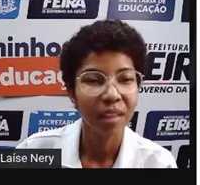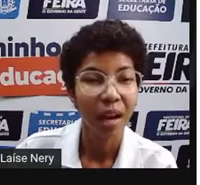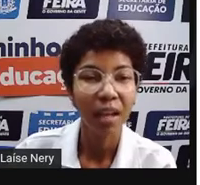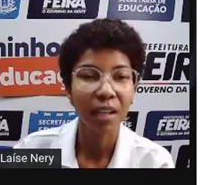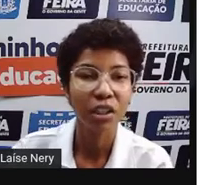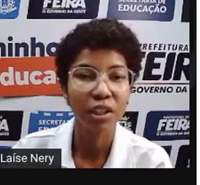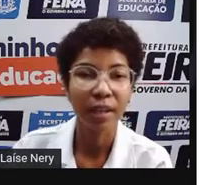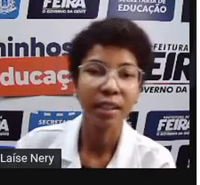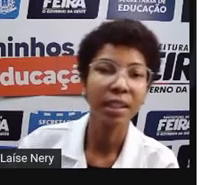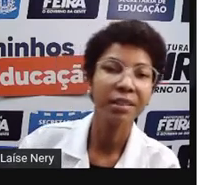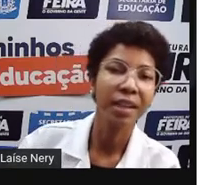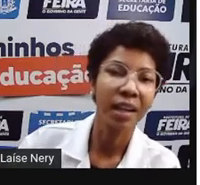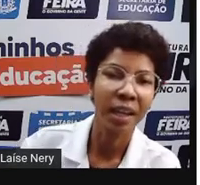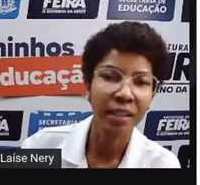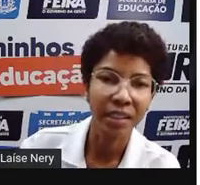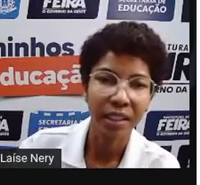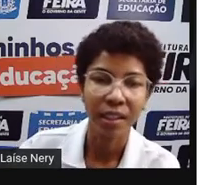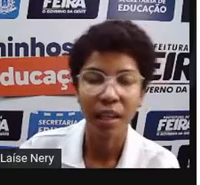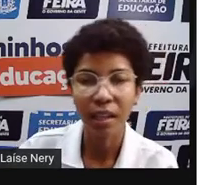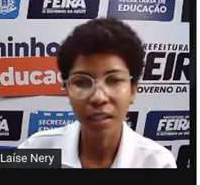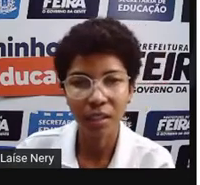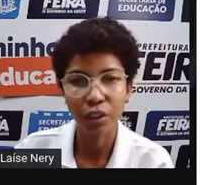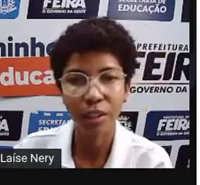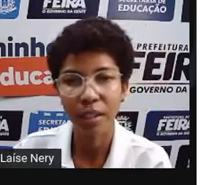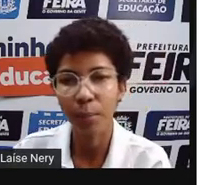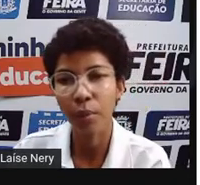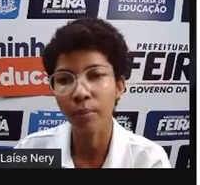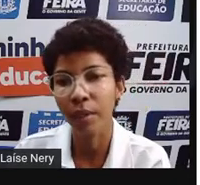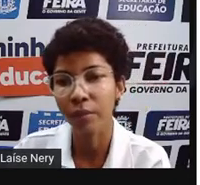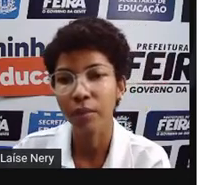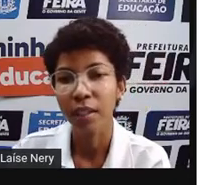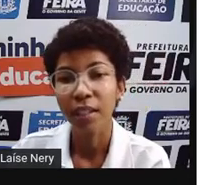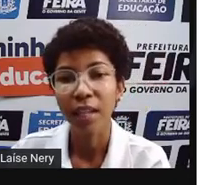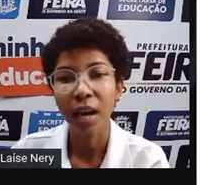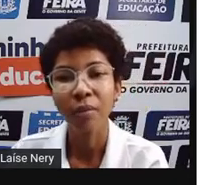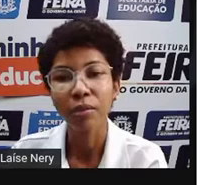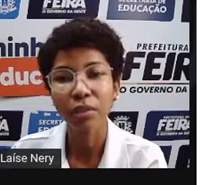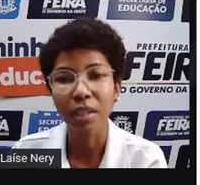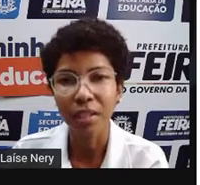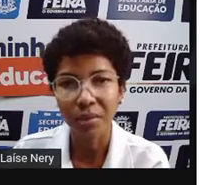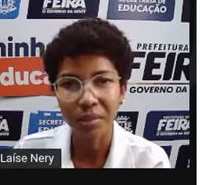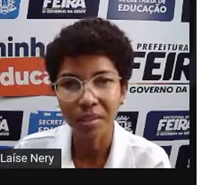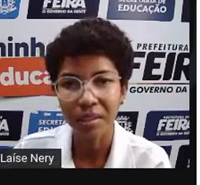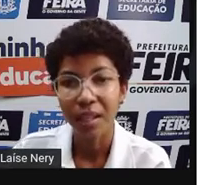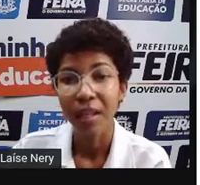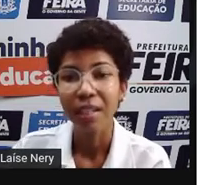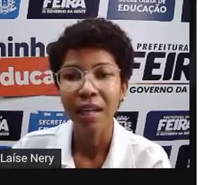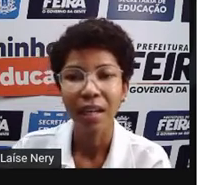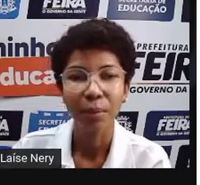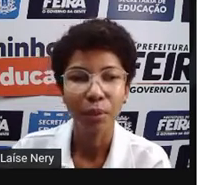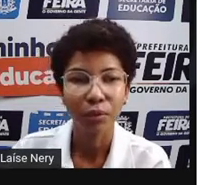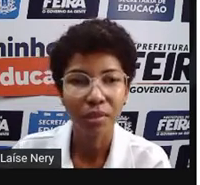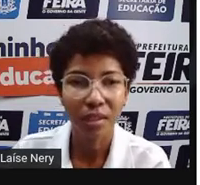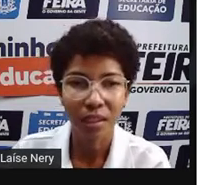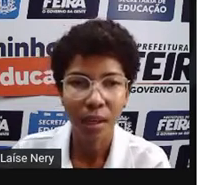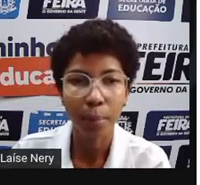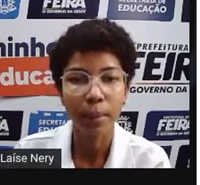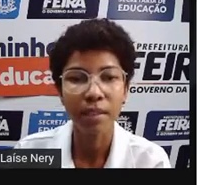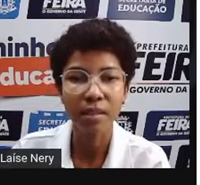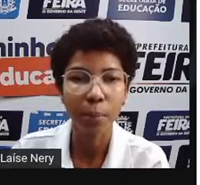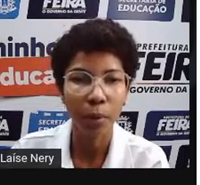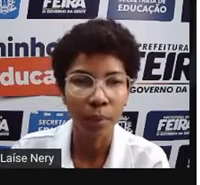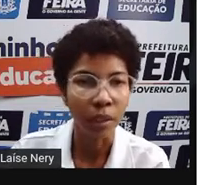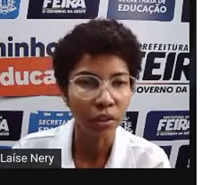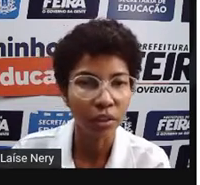A energia hidrelétrica é aquela gerada por meio da água dos rios. E ela é produzida